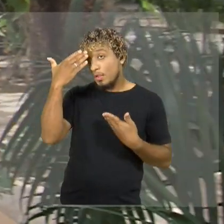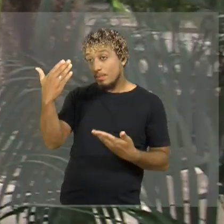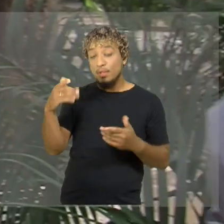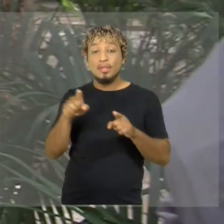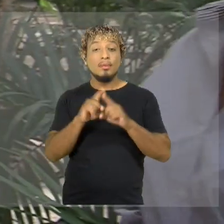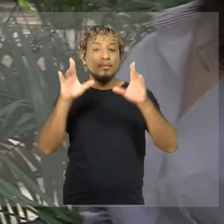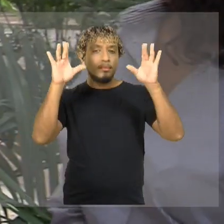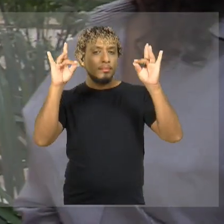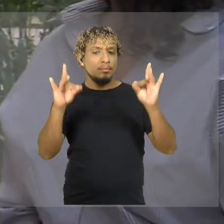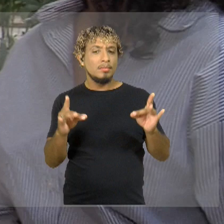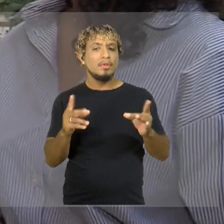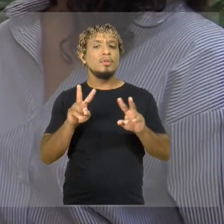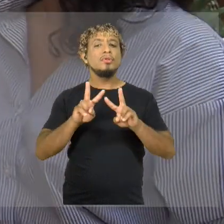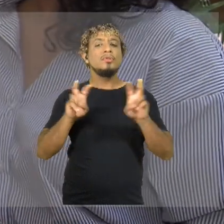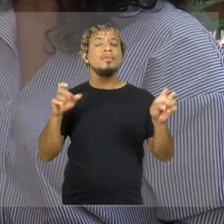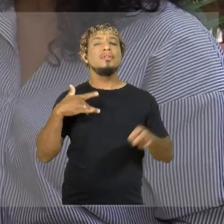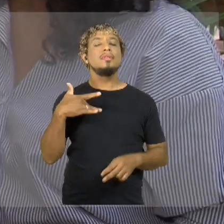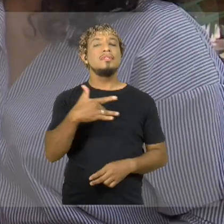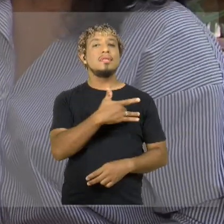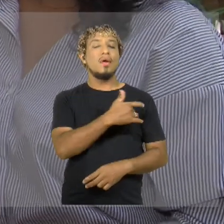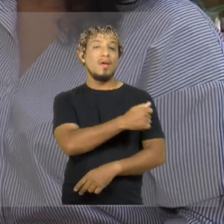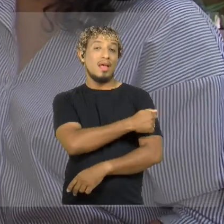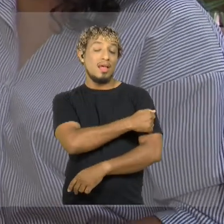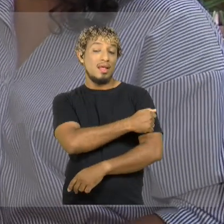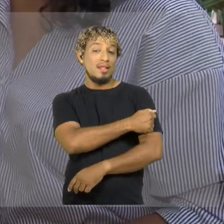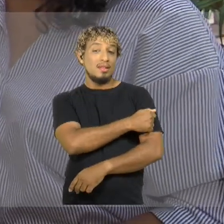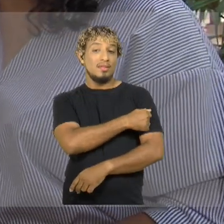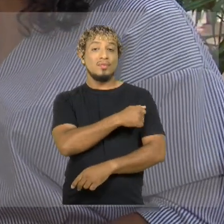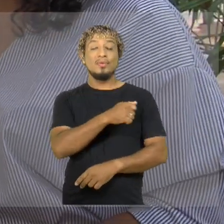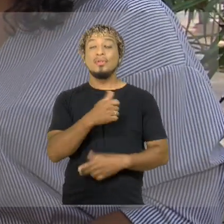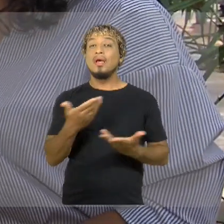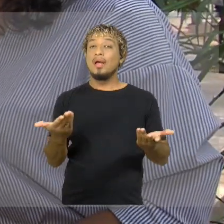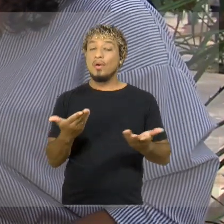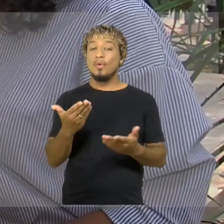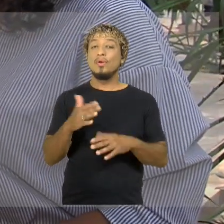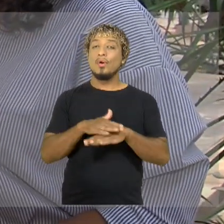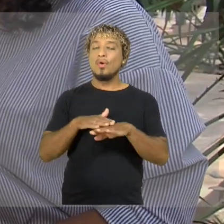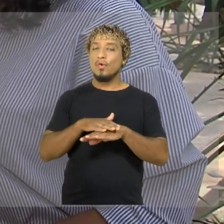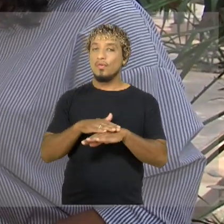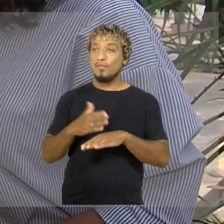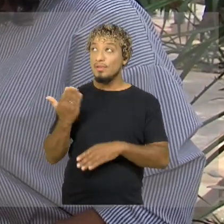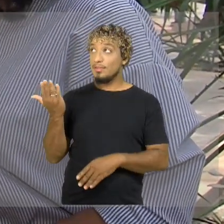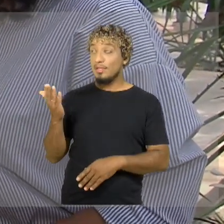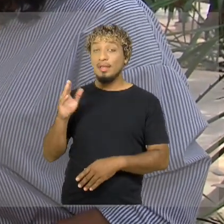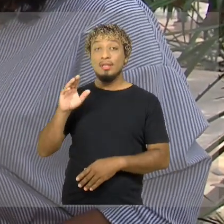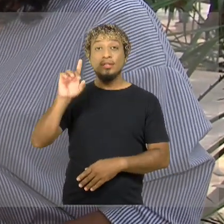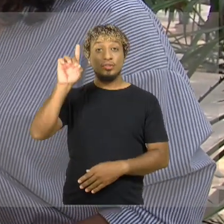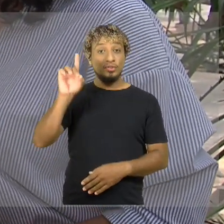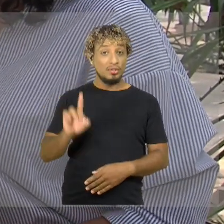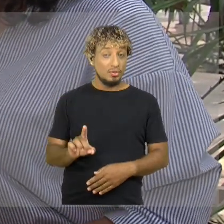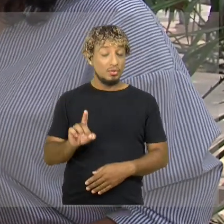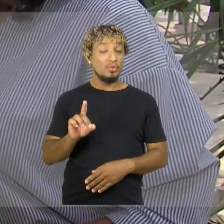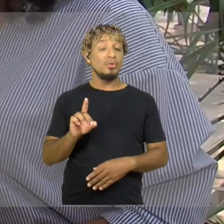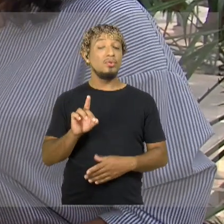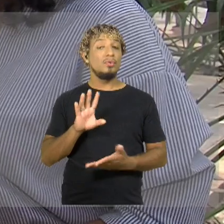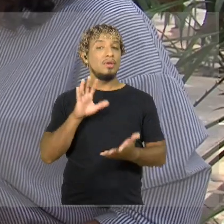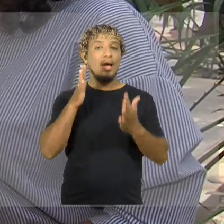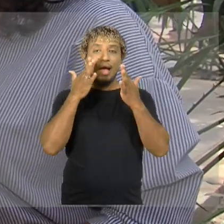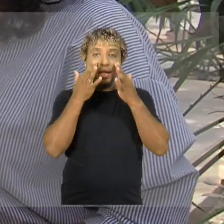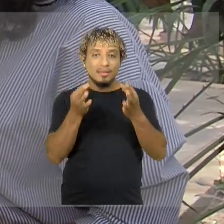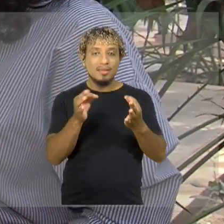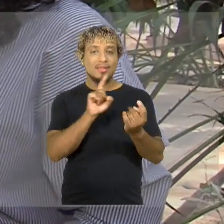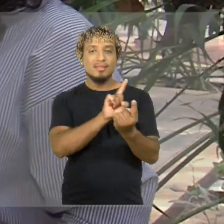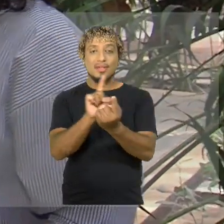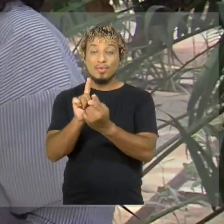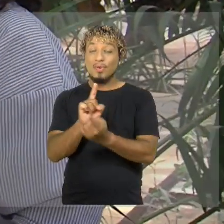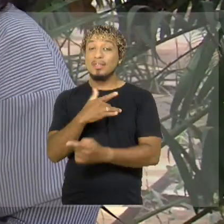E para falar um pouquinho sobre a saúde dos alunos, a saúde dissente, eu converso com Lisandra Deise, diretora de Atenção à Saúde do Dissente. Lisandra,